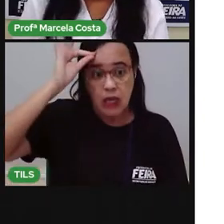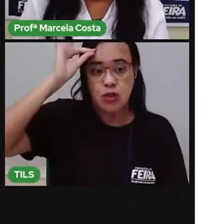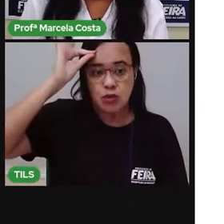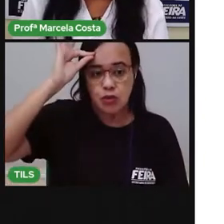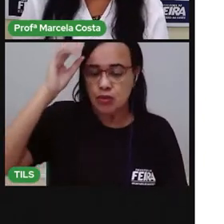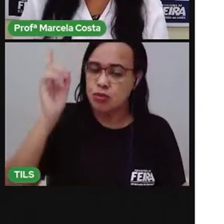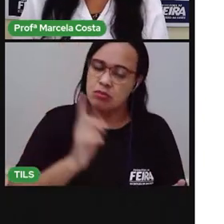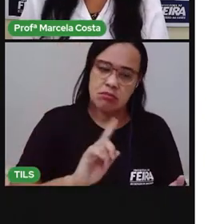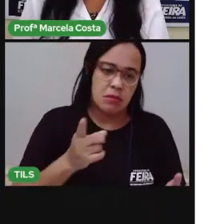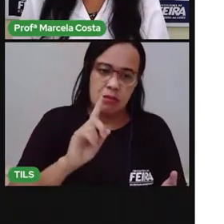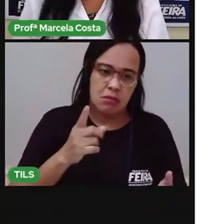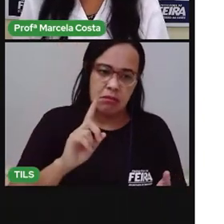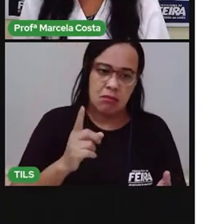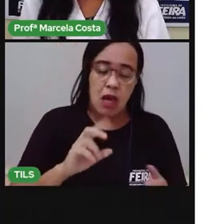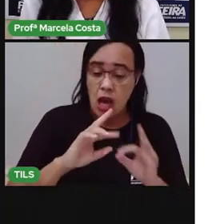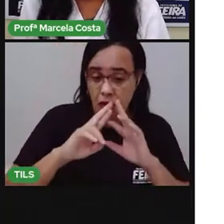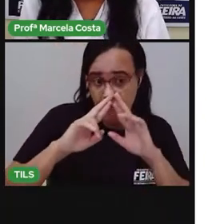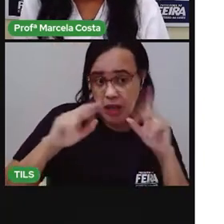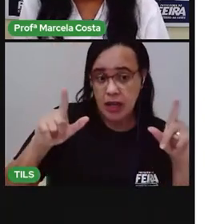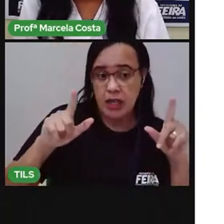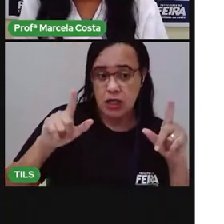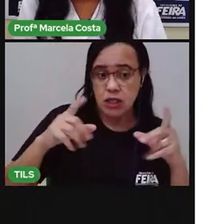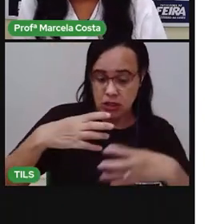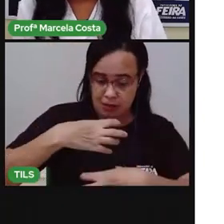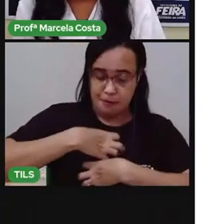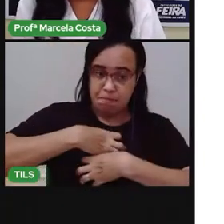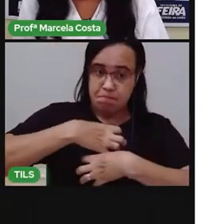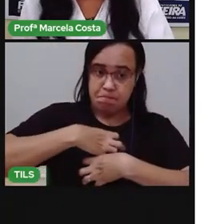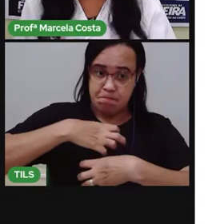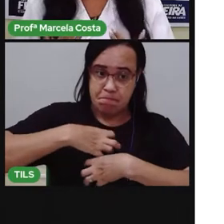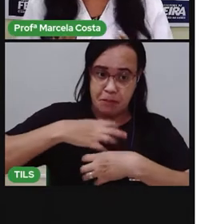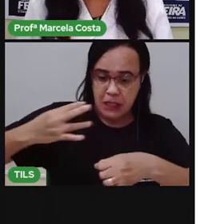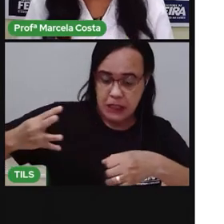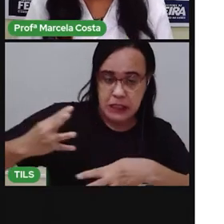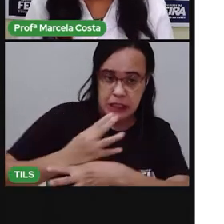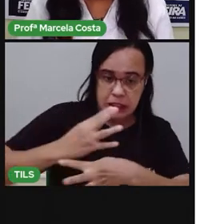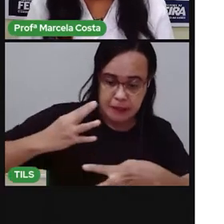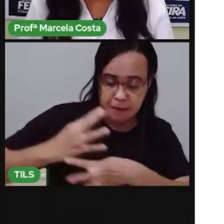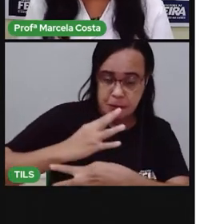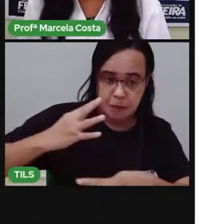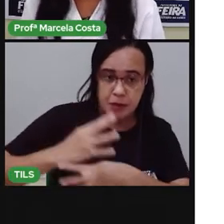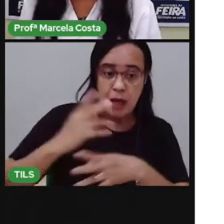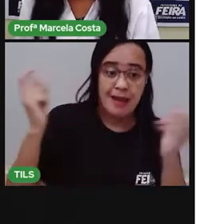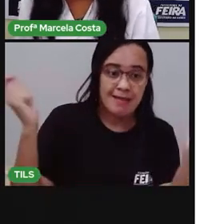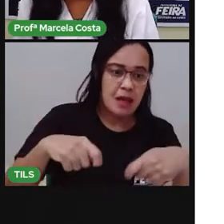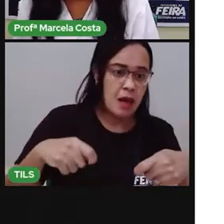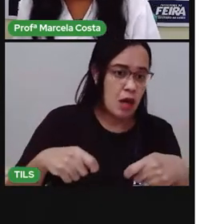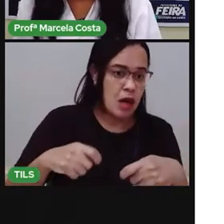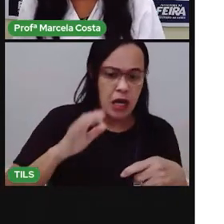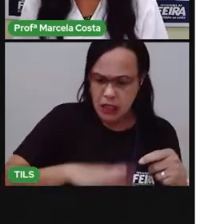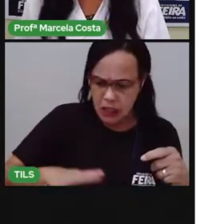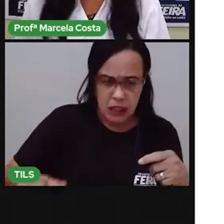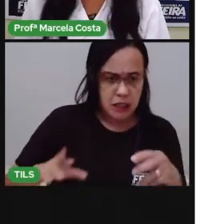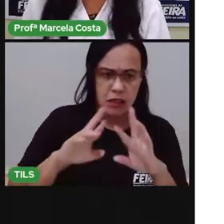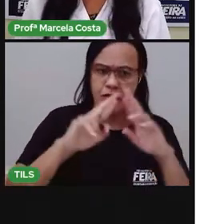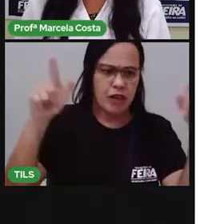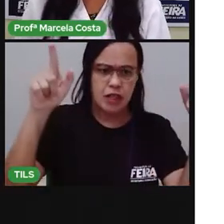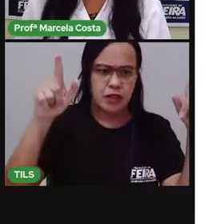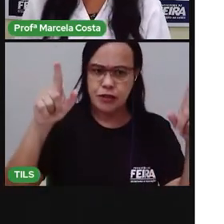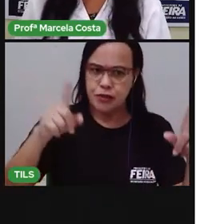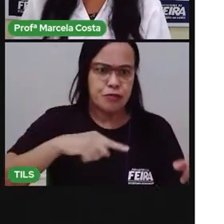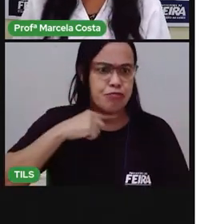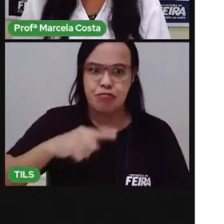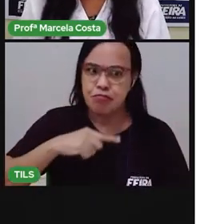choque, né, a depender da carga do choque, ele pode sobreviver. E uma criança, não. Tá?